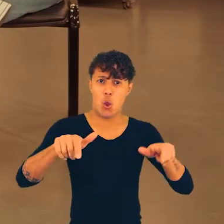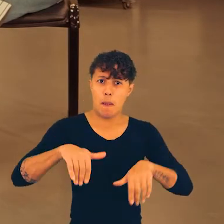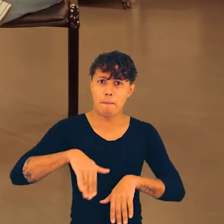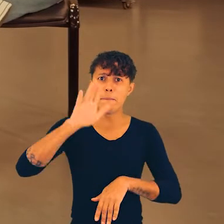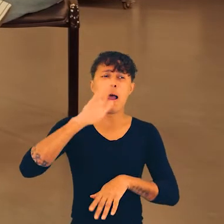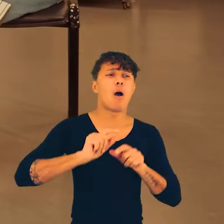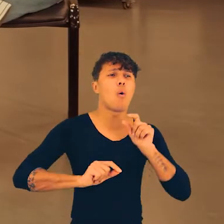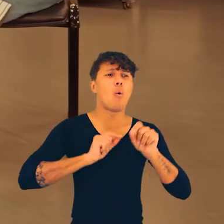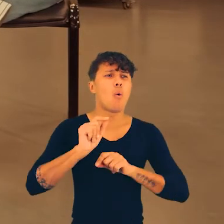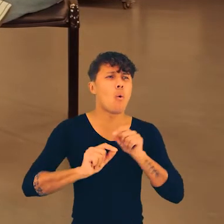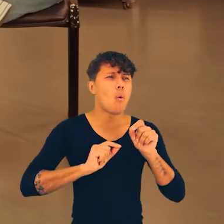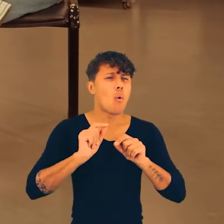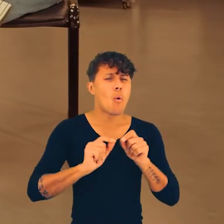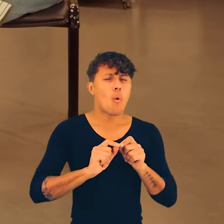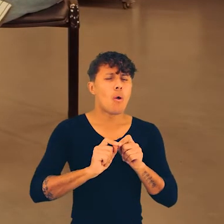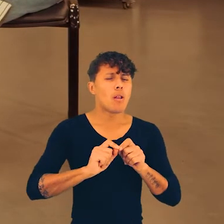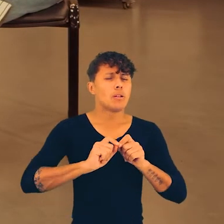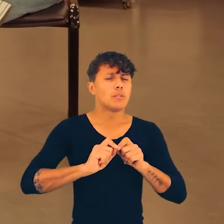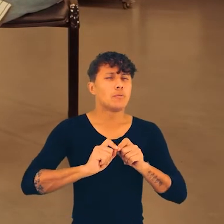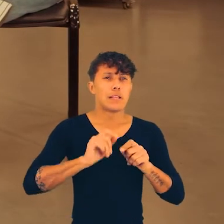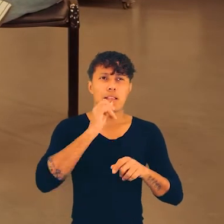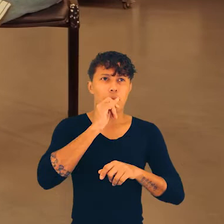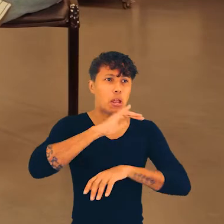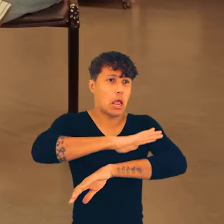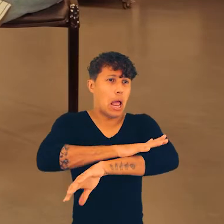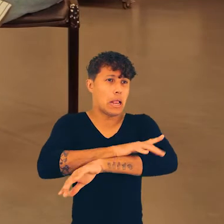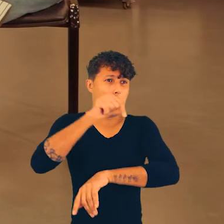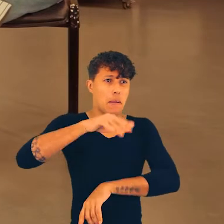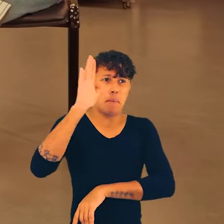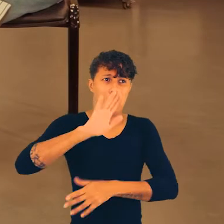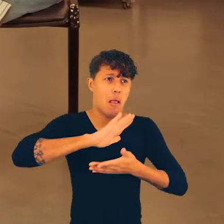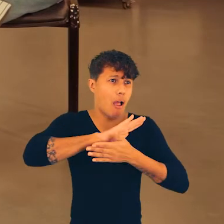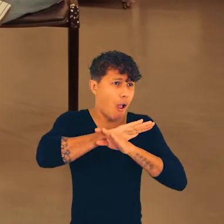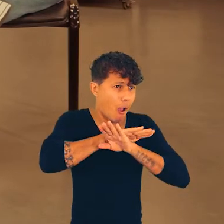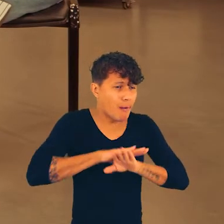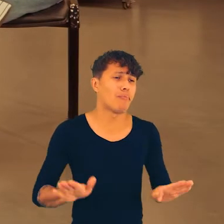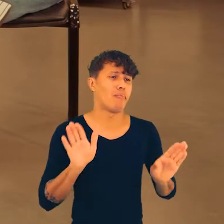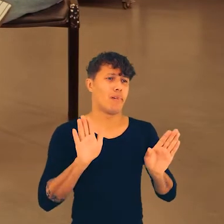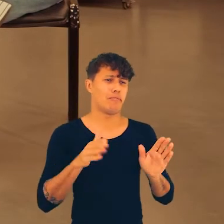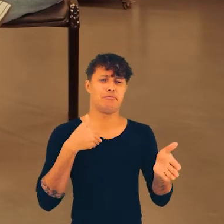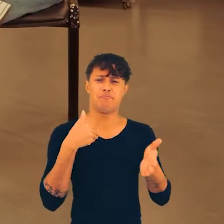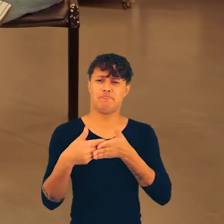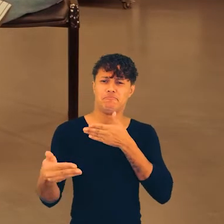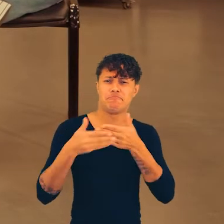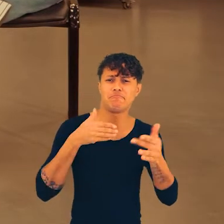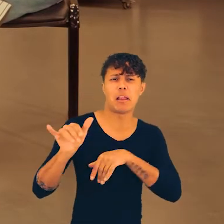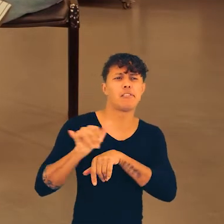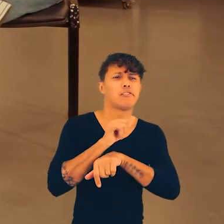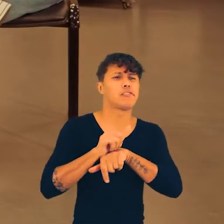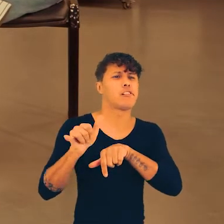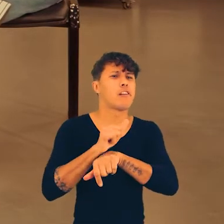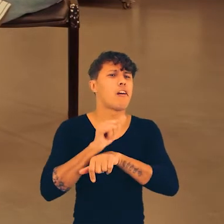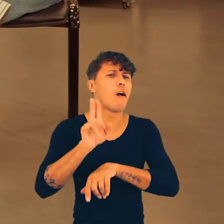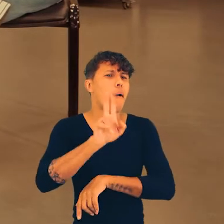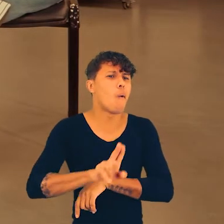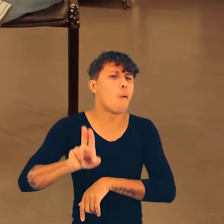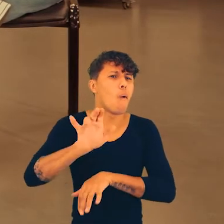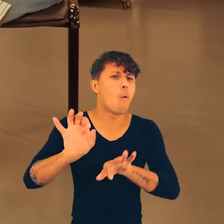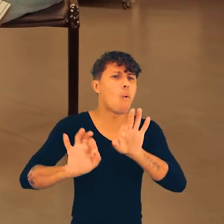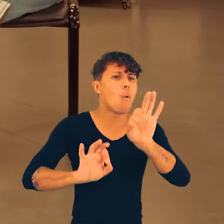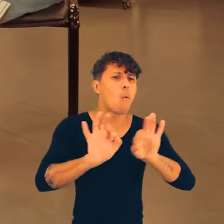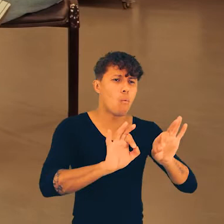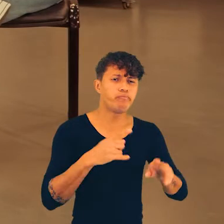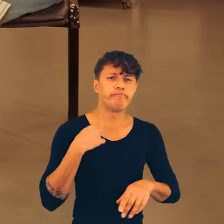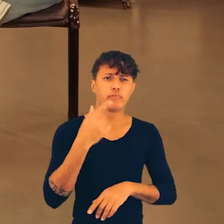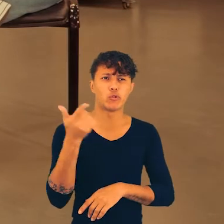pessoas. Quanto mais pessoas se convencerem que a gente precisa acabar com o racismo no Brasil, seja lá qual for a forma que